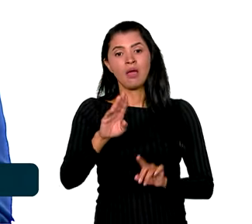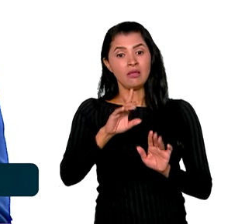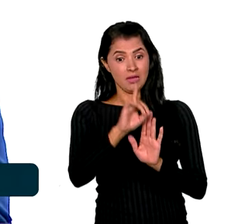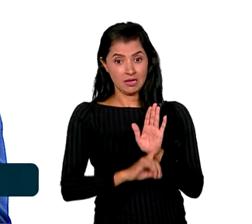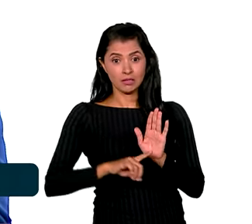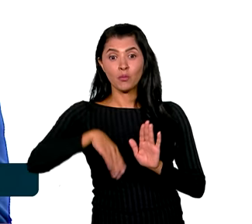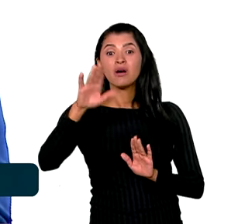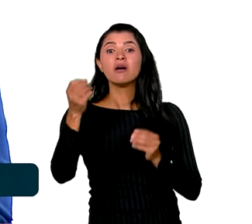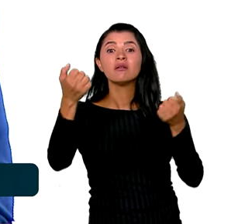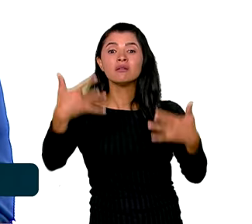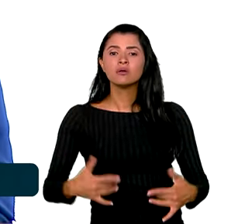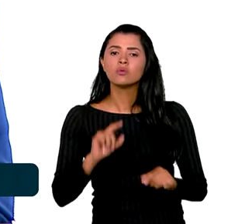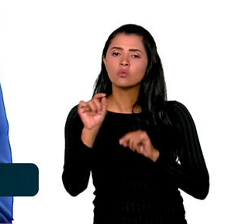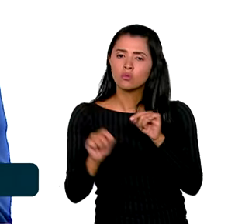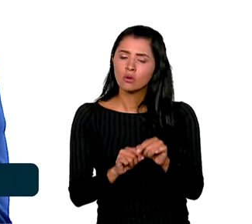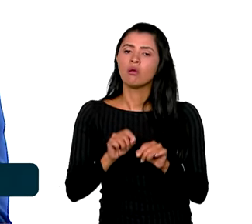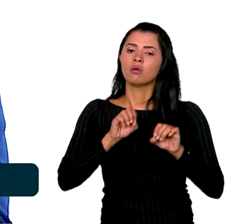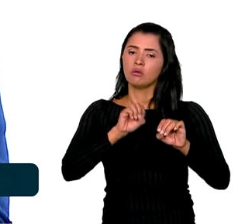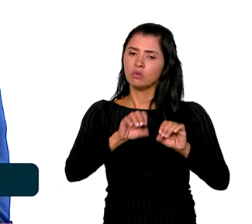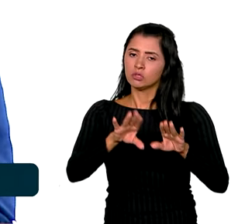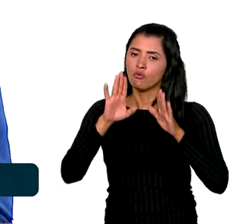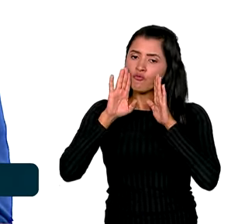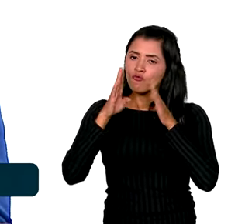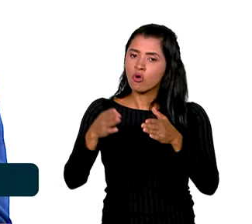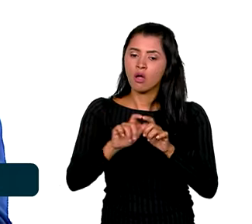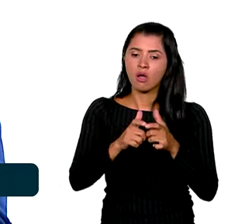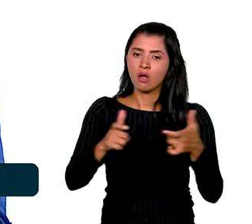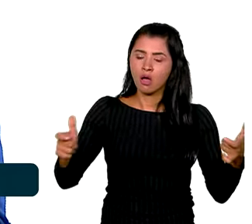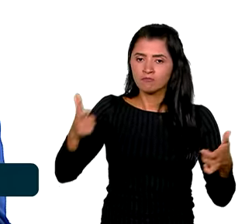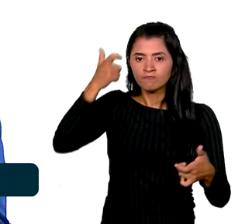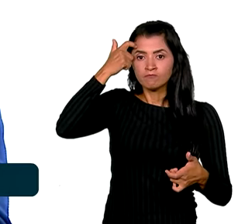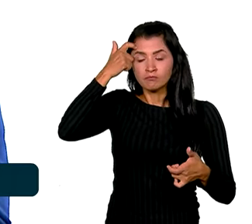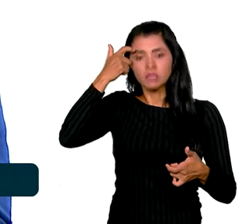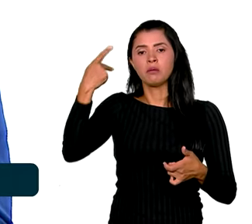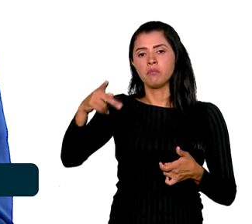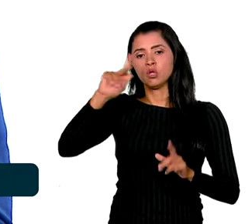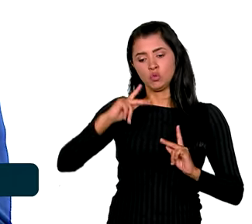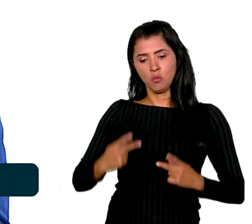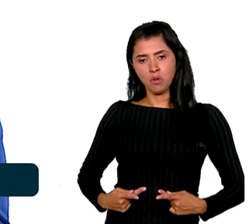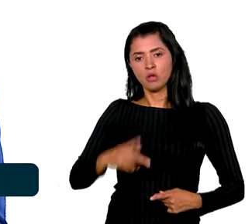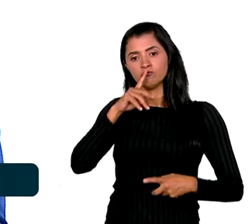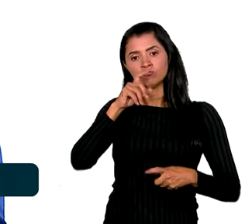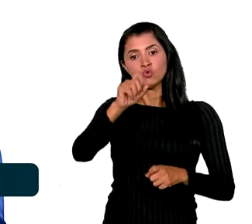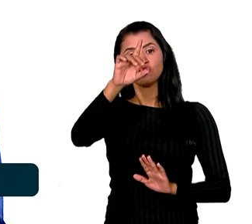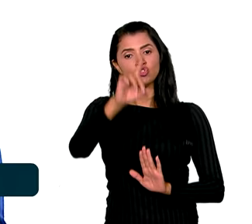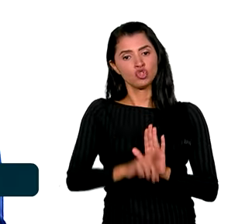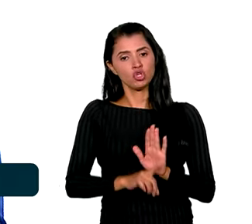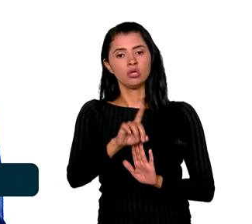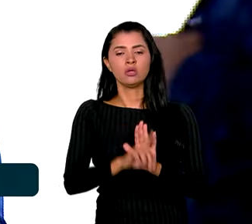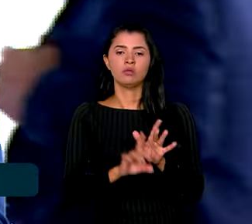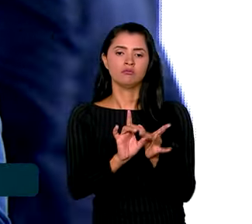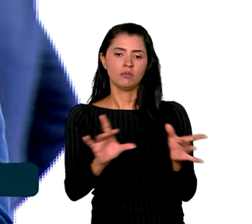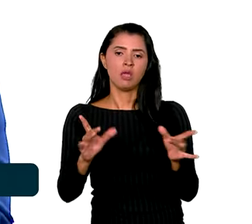diz mais, a educação deve visar a plena expansão da personalidade humana e ao reforço dos direitos e das liberdades